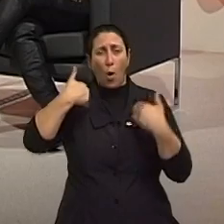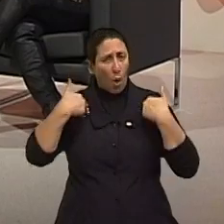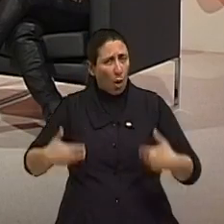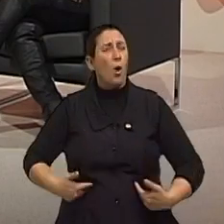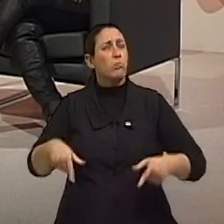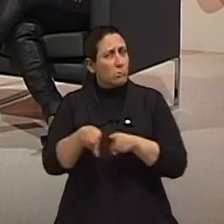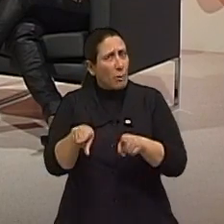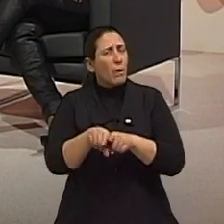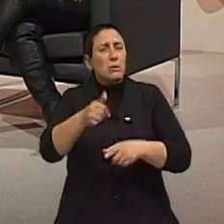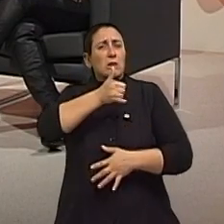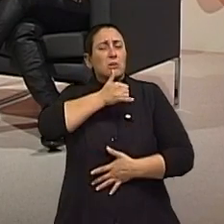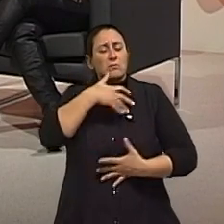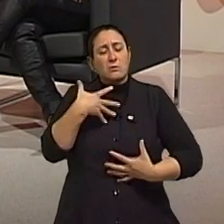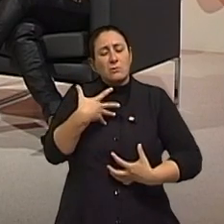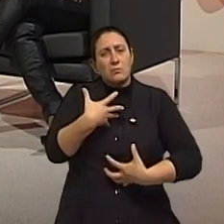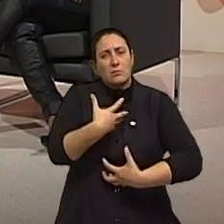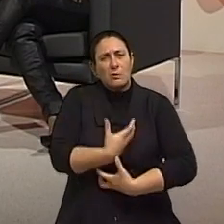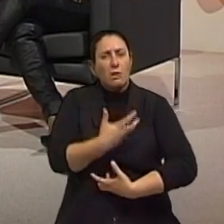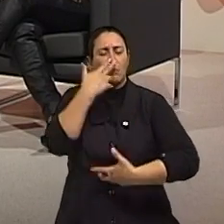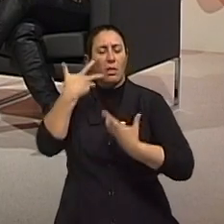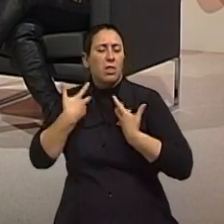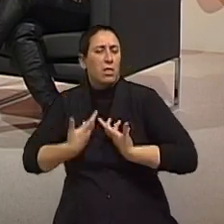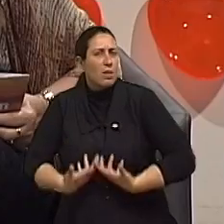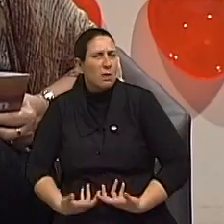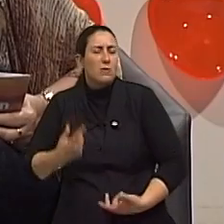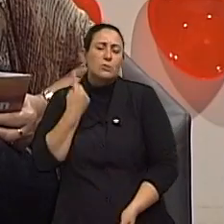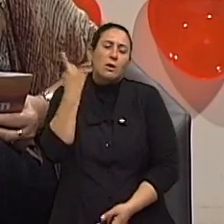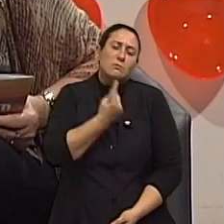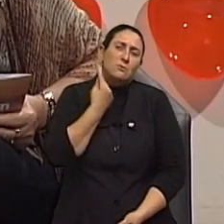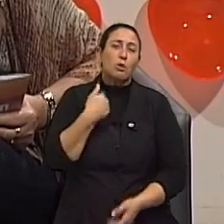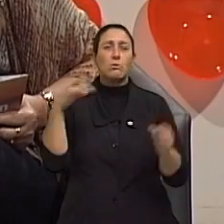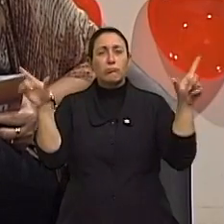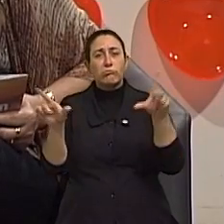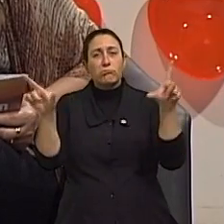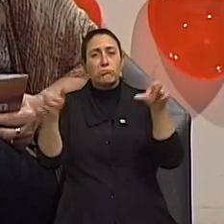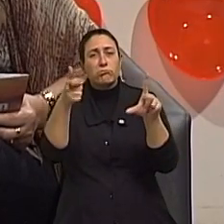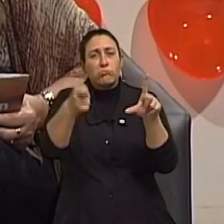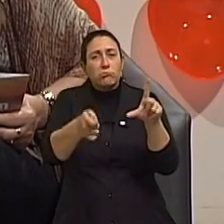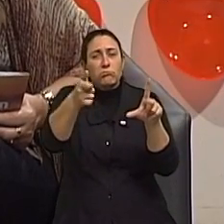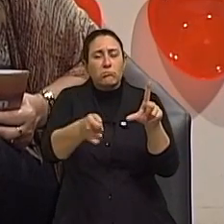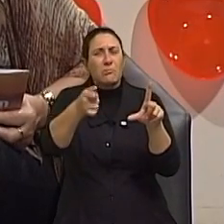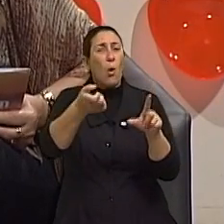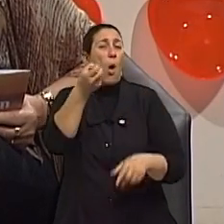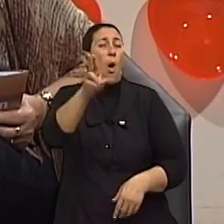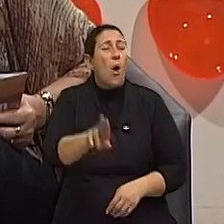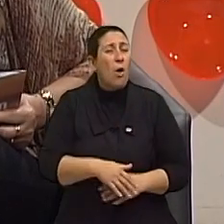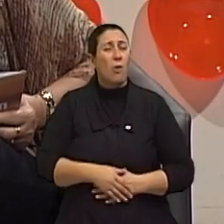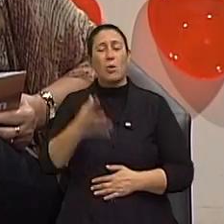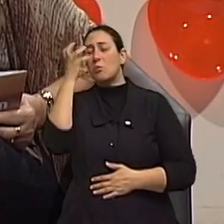emocional de estar sozinho, de só ficar na frente de uma televisão, ou de dormir